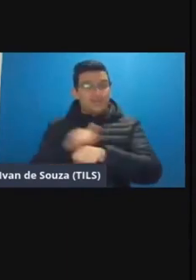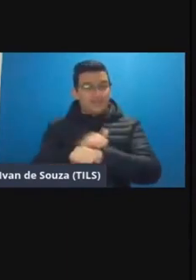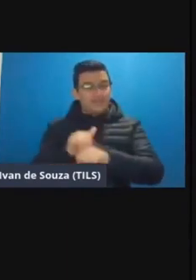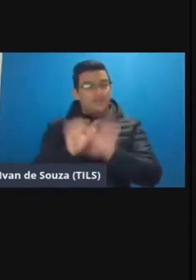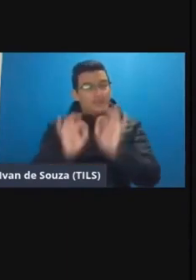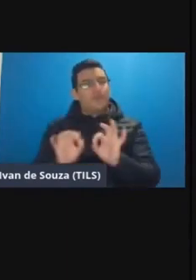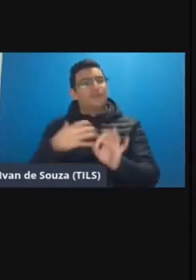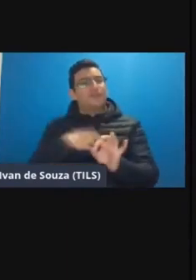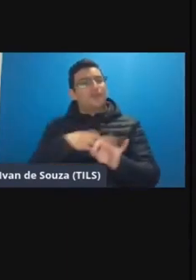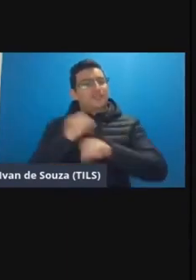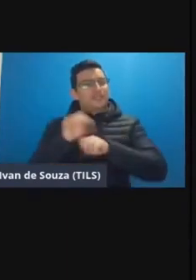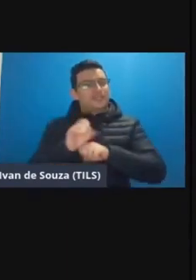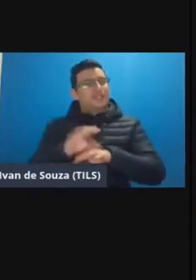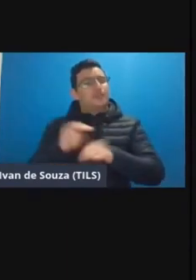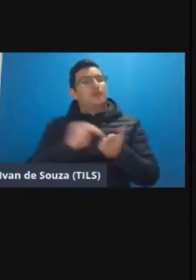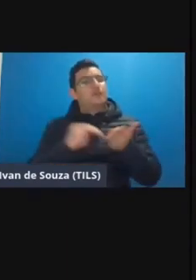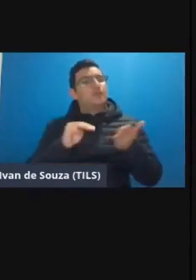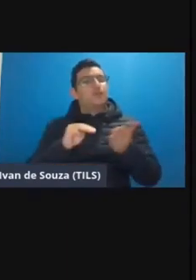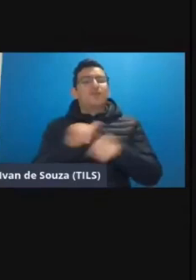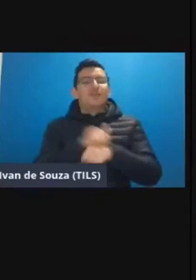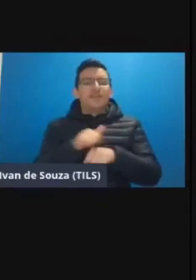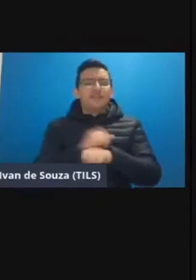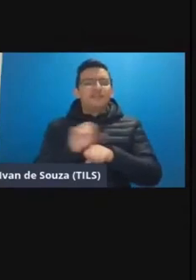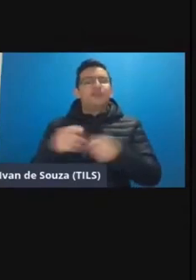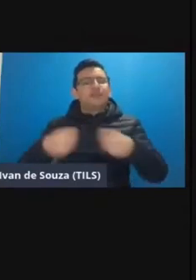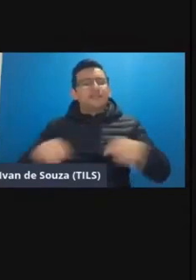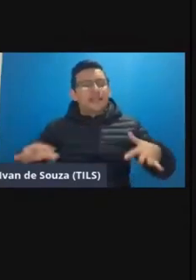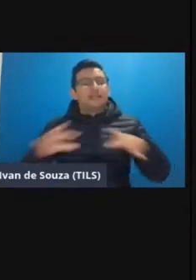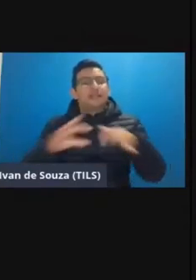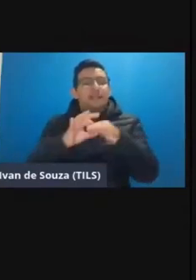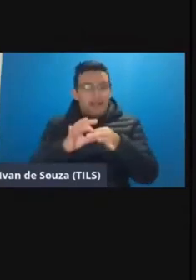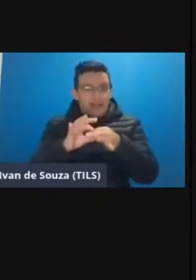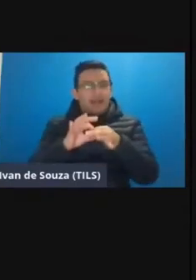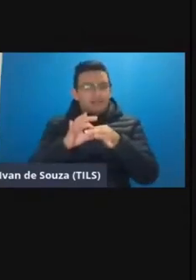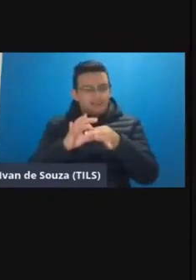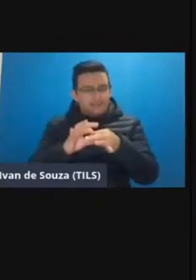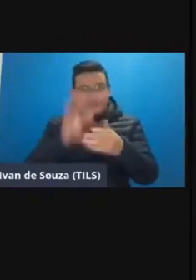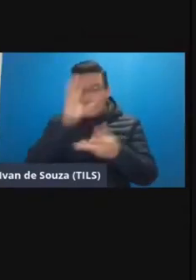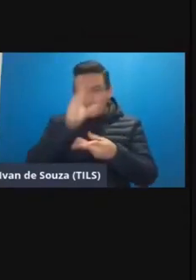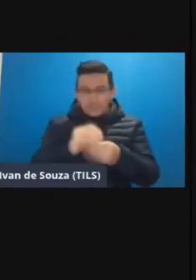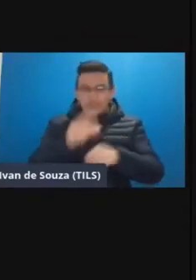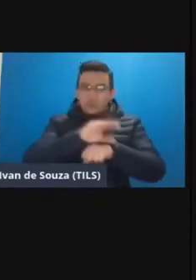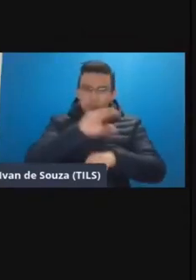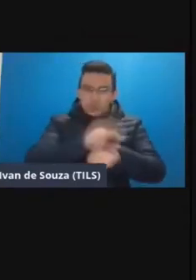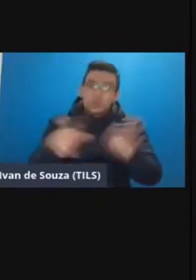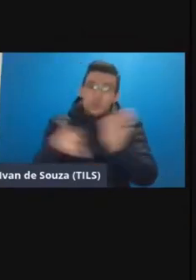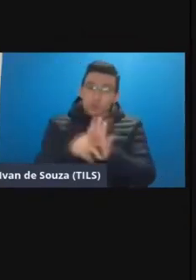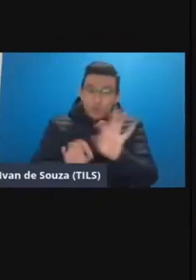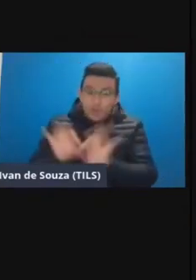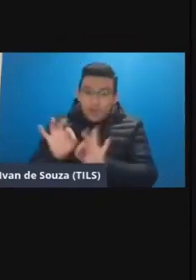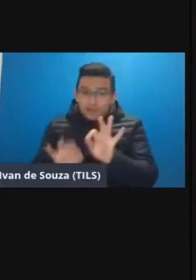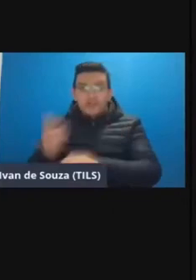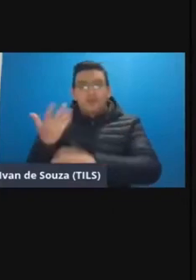essa modalidade de ensino as modalidades elas precisam estar integradas na concepção do curso na próprio planejamento da